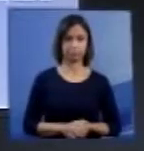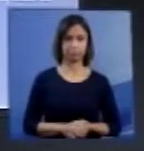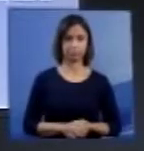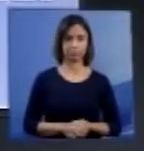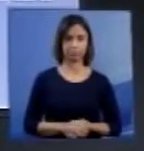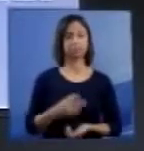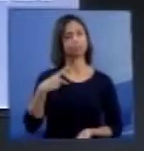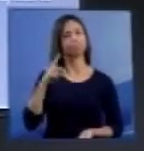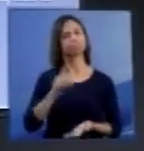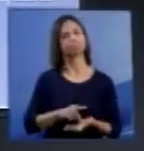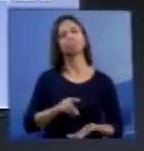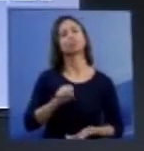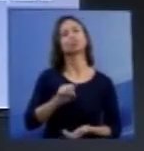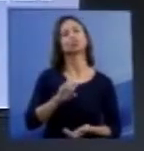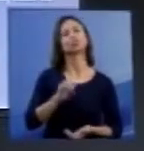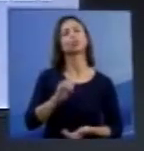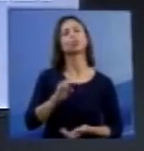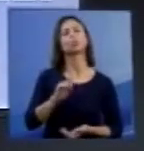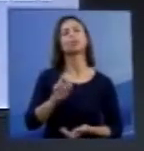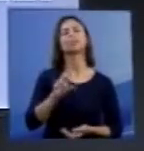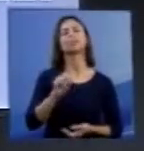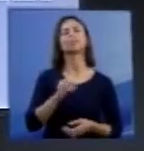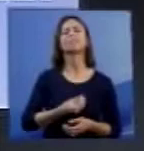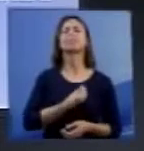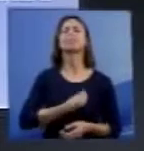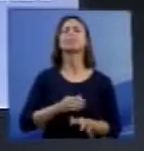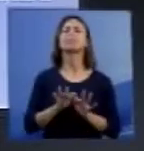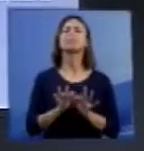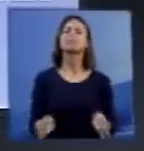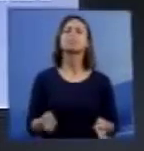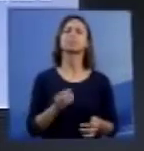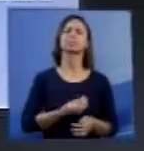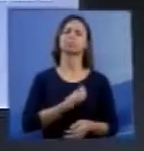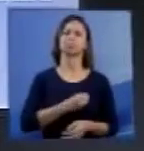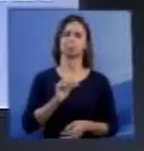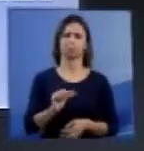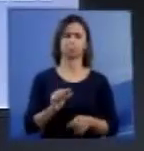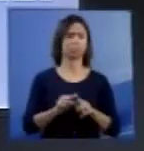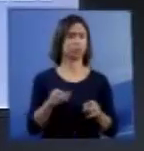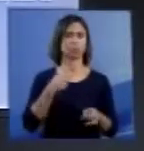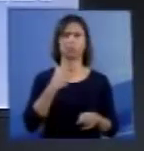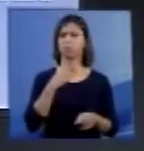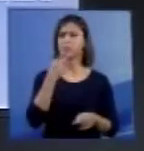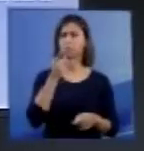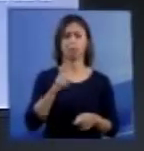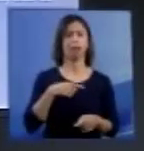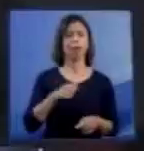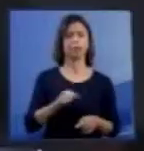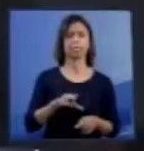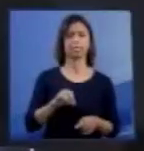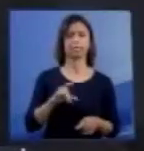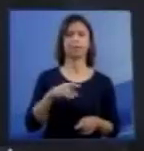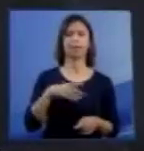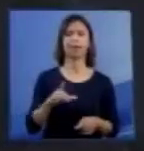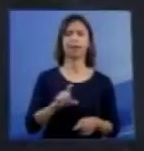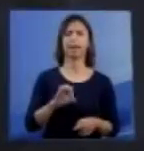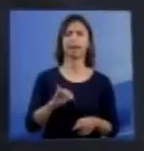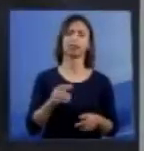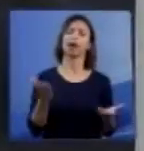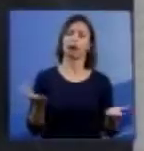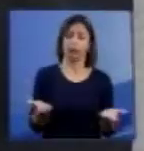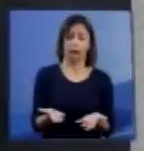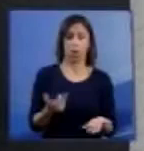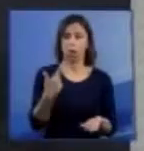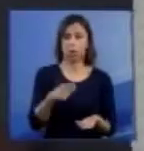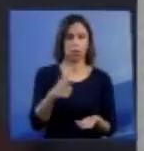Realmente, a sobrevida na anencefalia, não se pode ser esquecido que a anencefalia está no rol das doenças congênitas letais. Não há cura no momento atual.